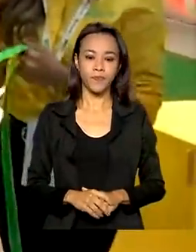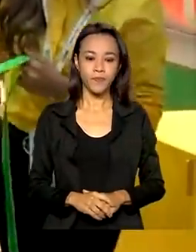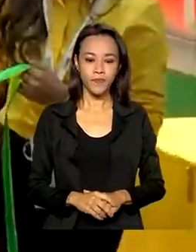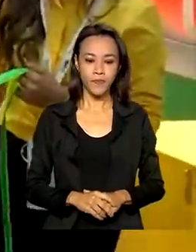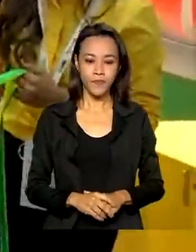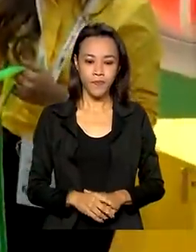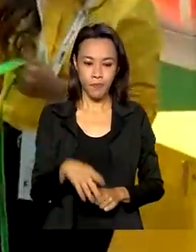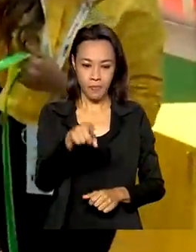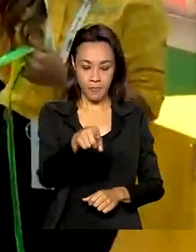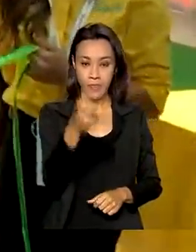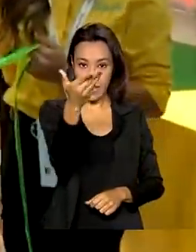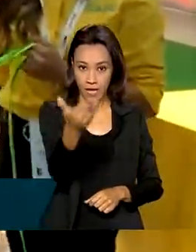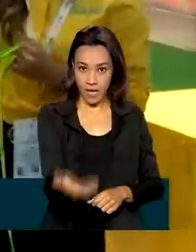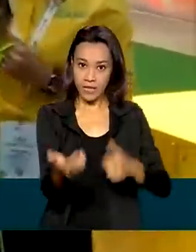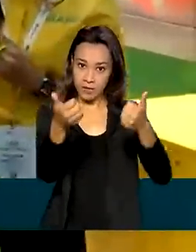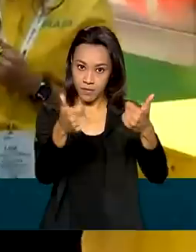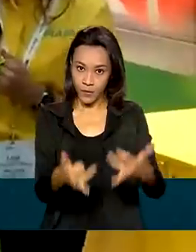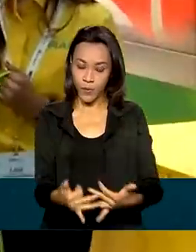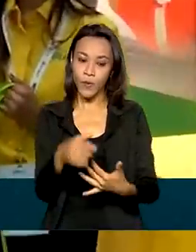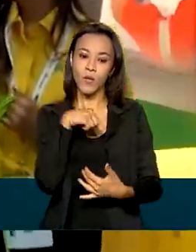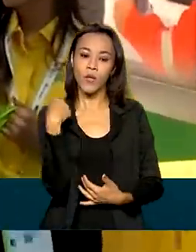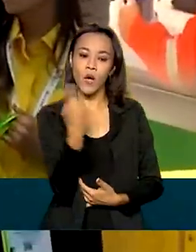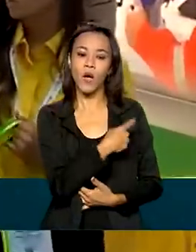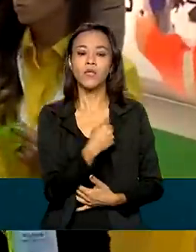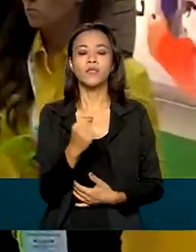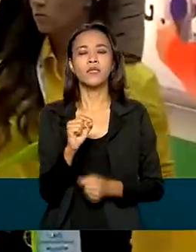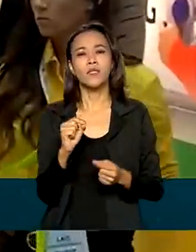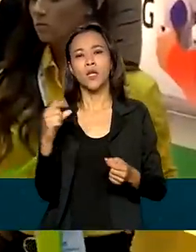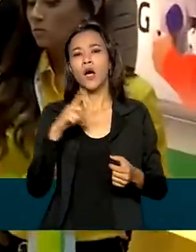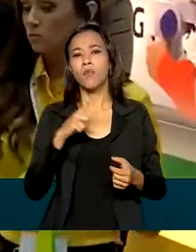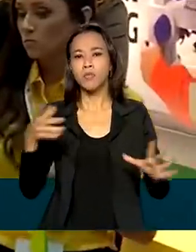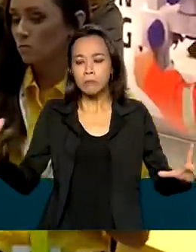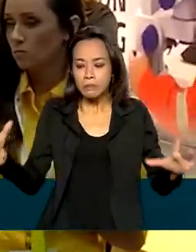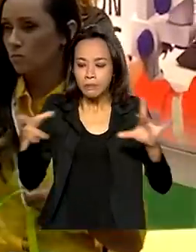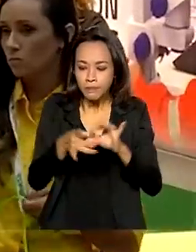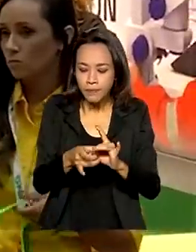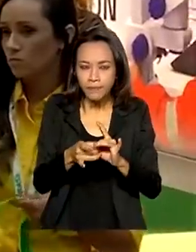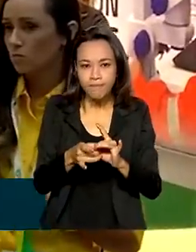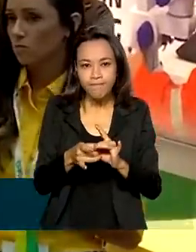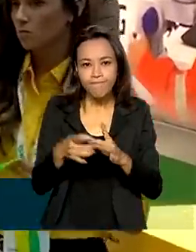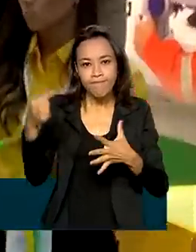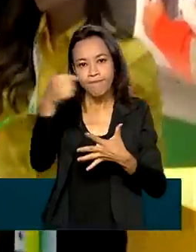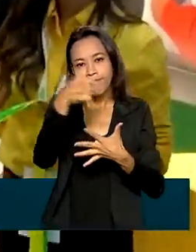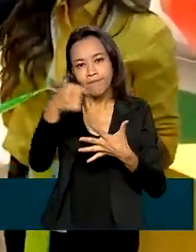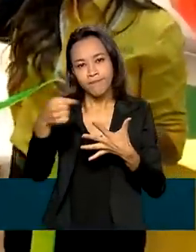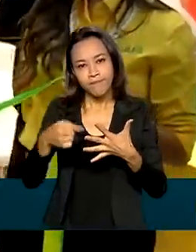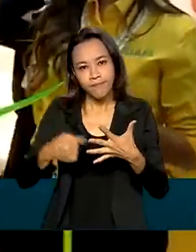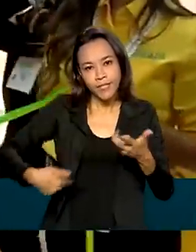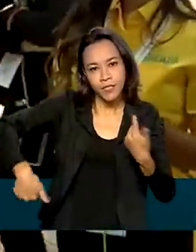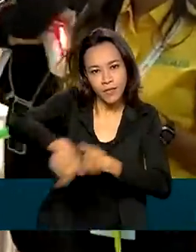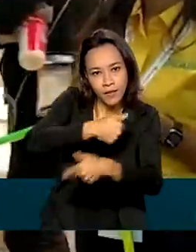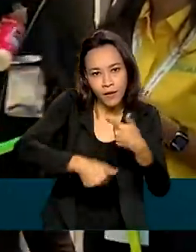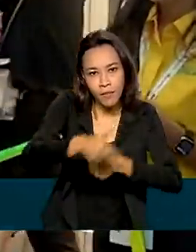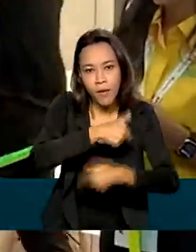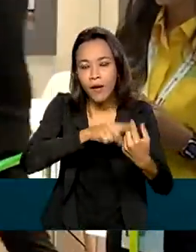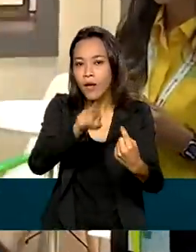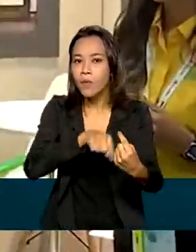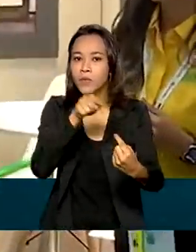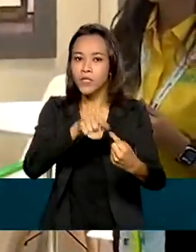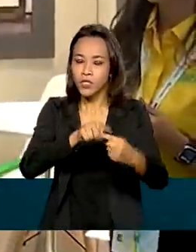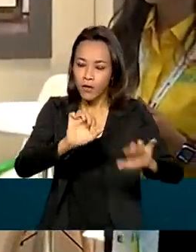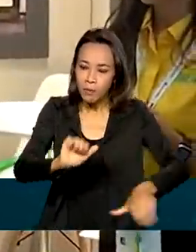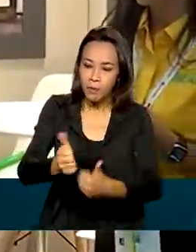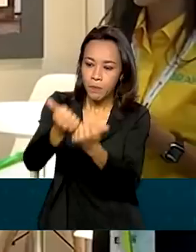Estamos engajados em uma série de iniciativas que visam a incrementar os investimentos,